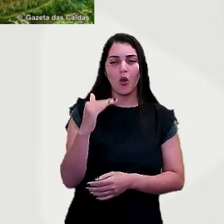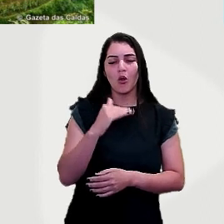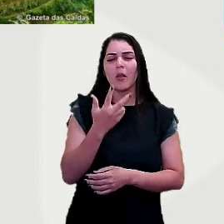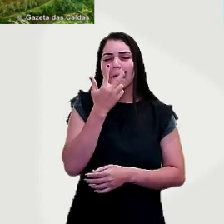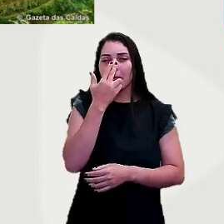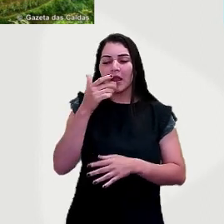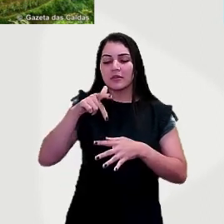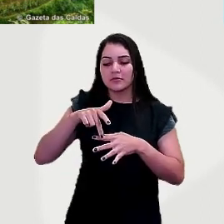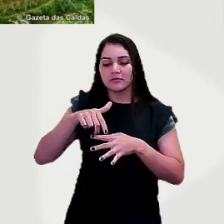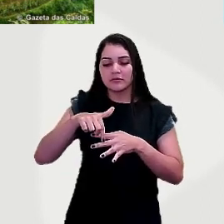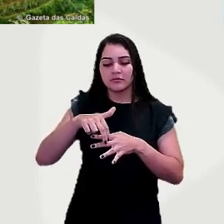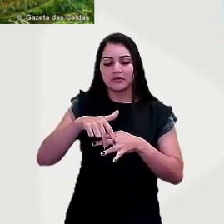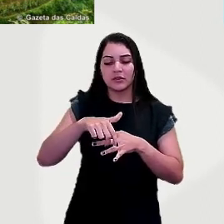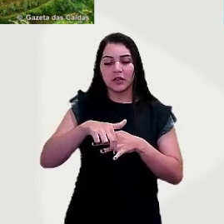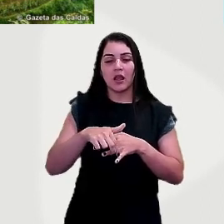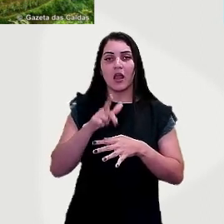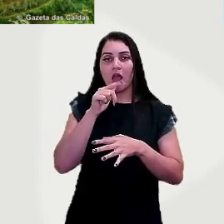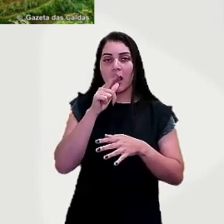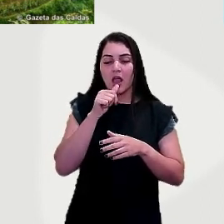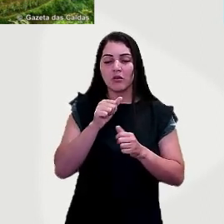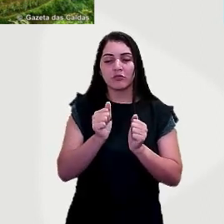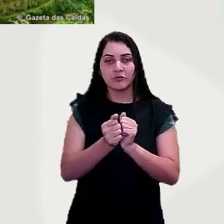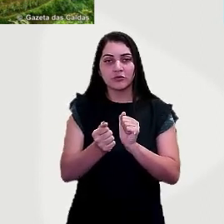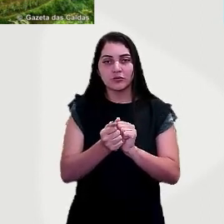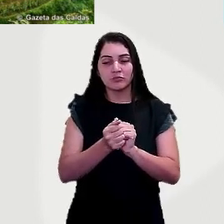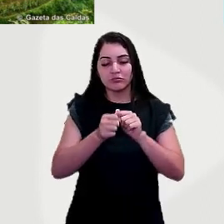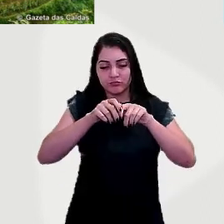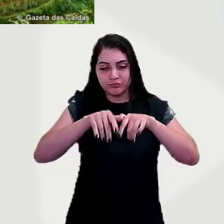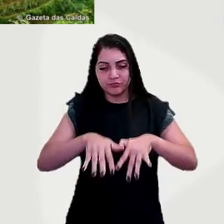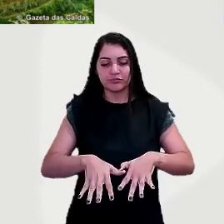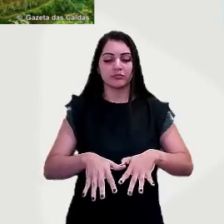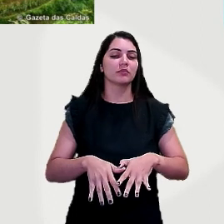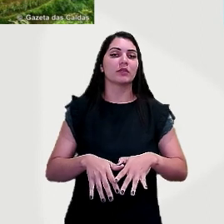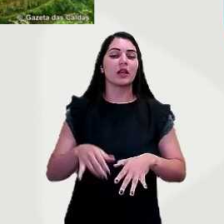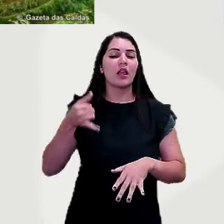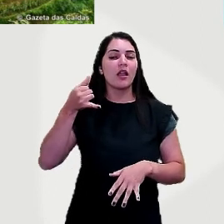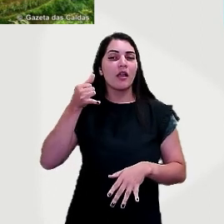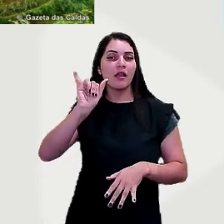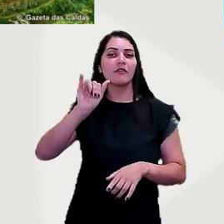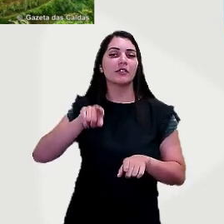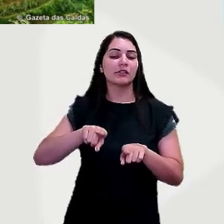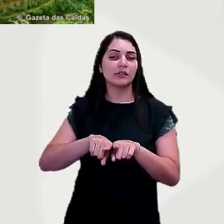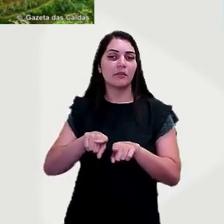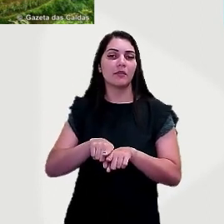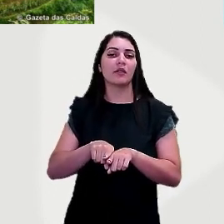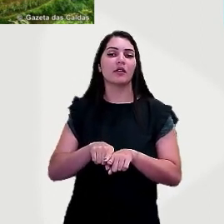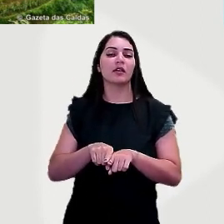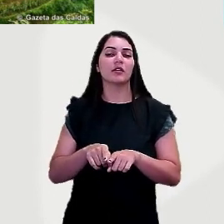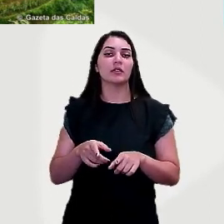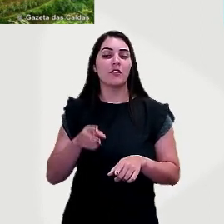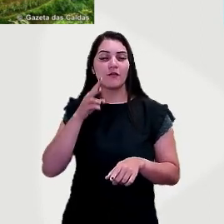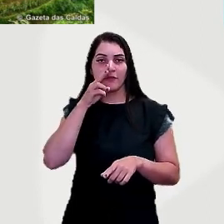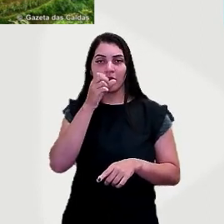degraus de terraço para que a água fique acumulada também e evite também o escoamento muito forte que vai